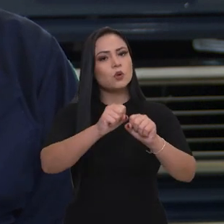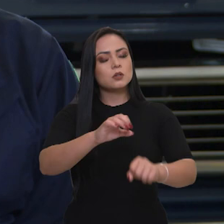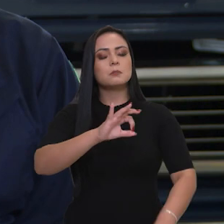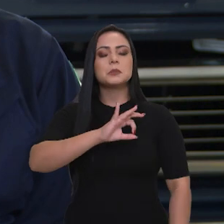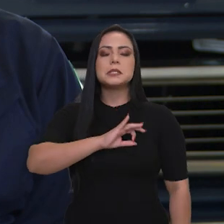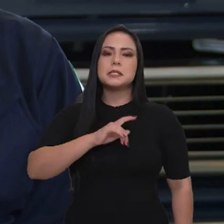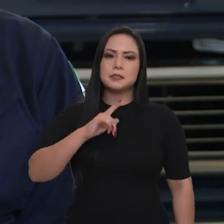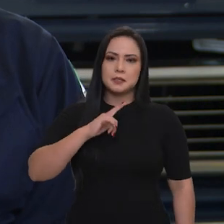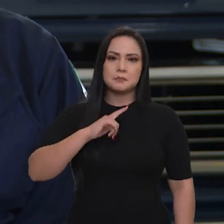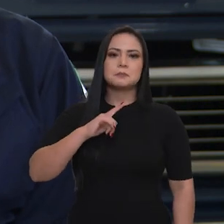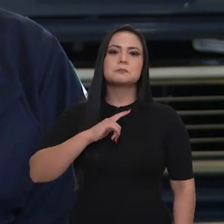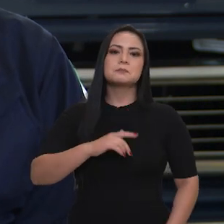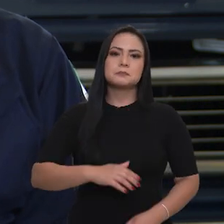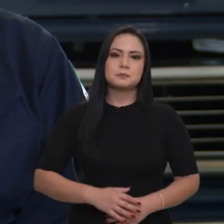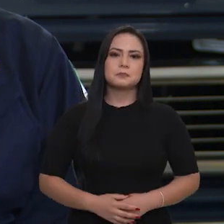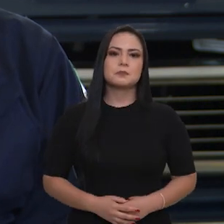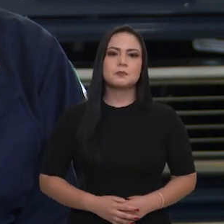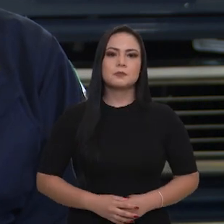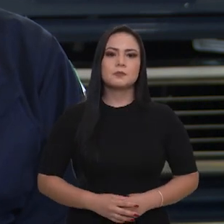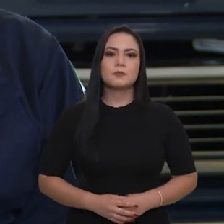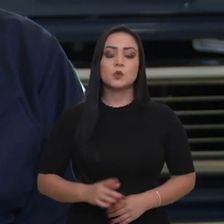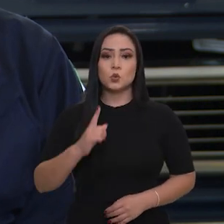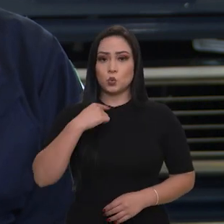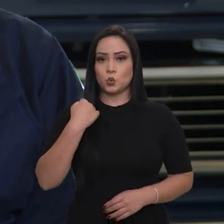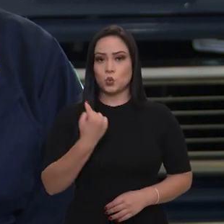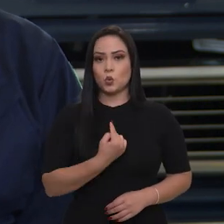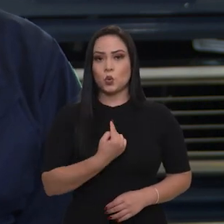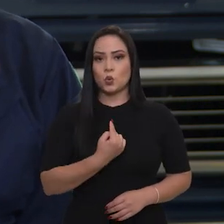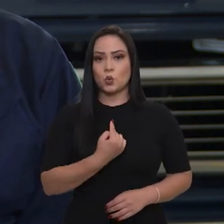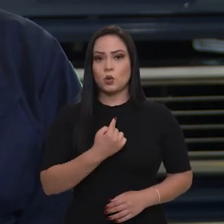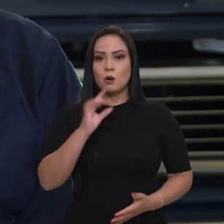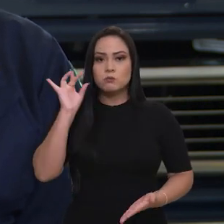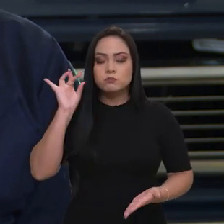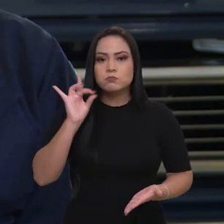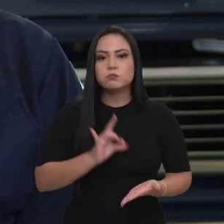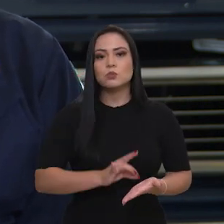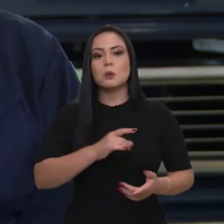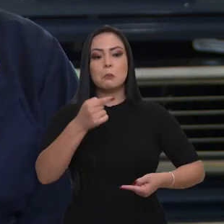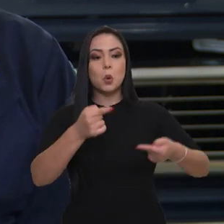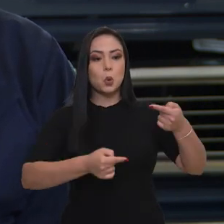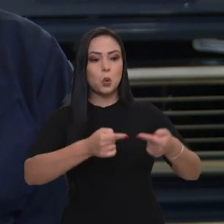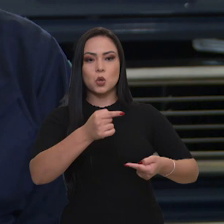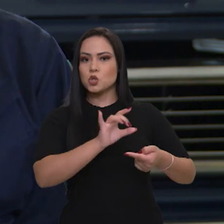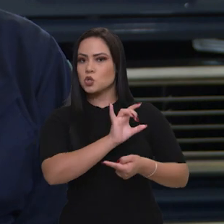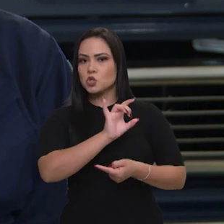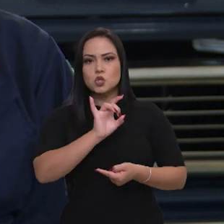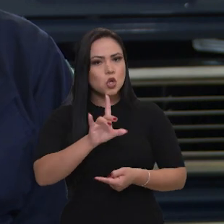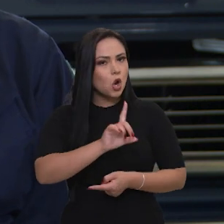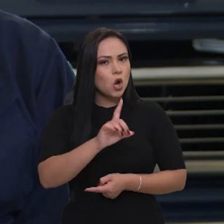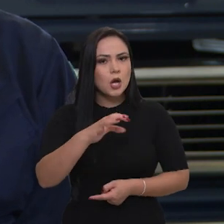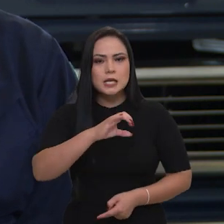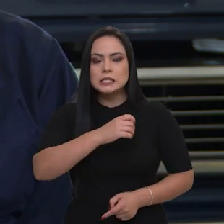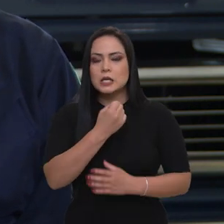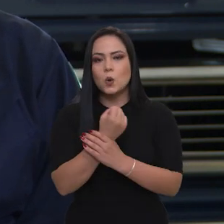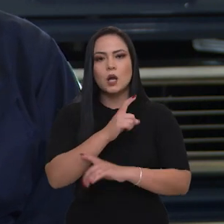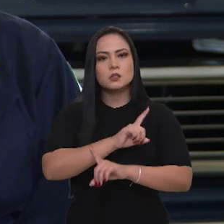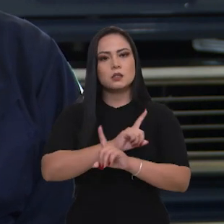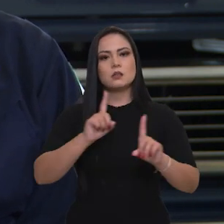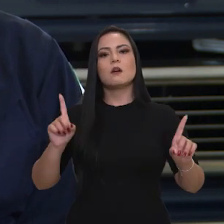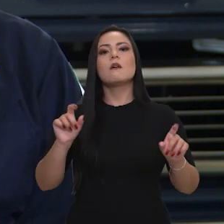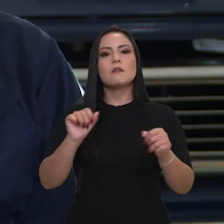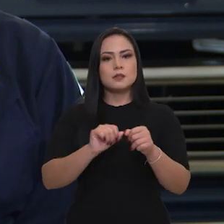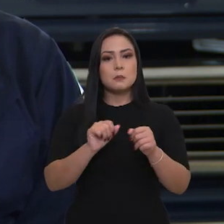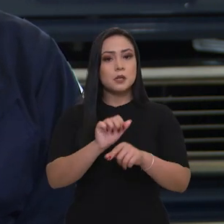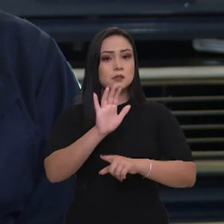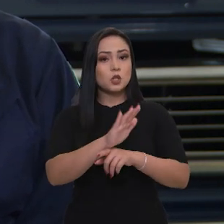força que a polícia tem. Nós levamos a efetivação de políticas, não só de segurança pública. Como eu falei,